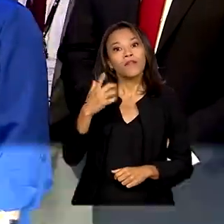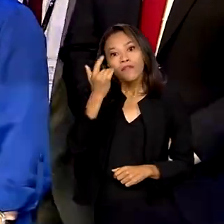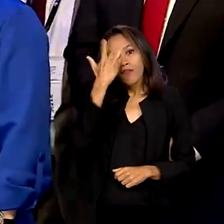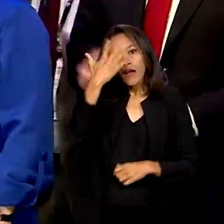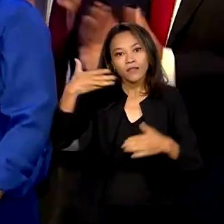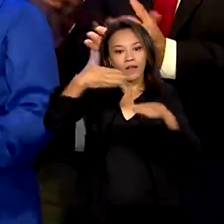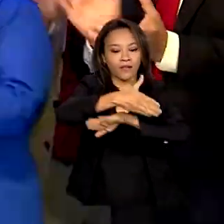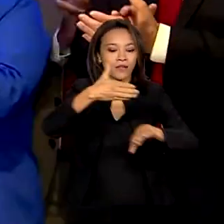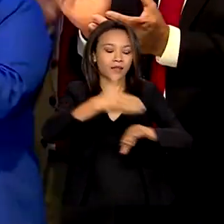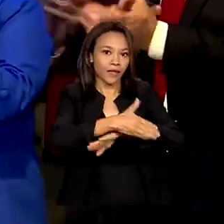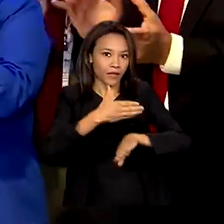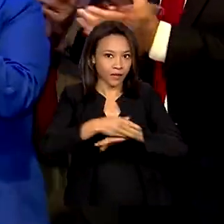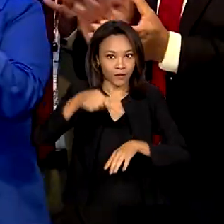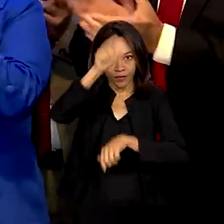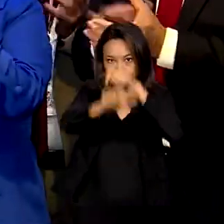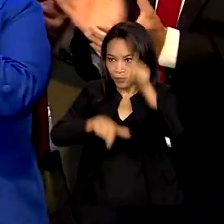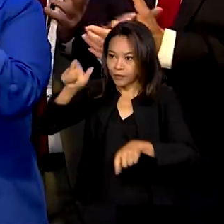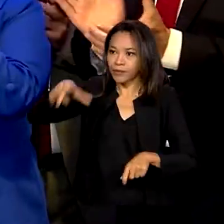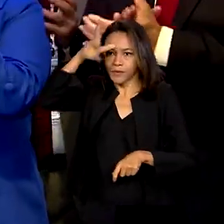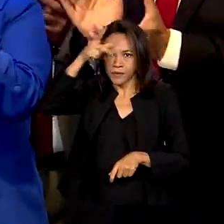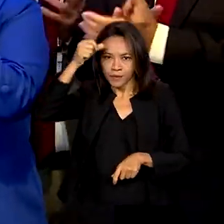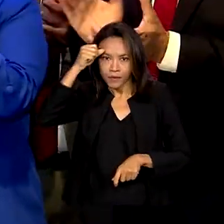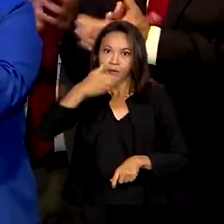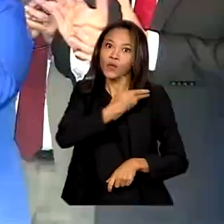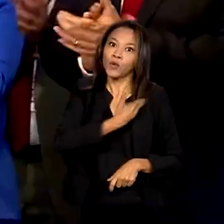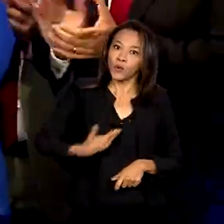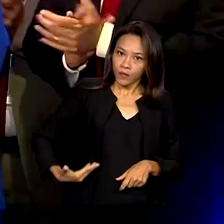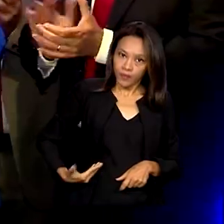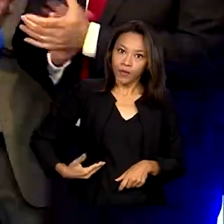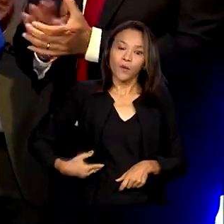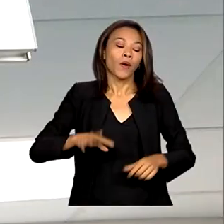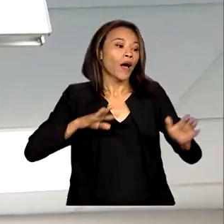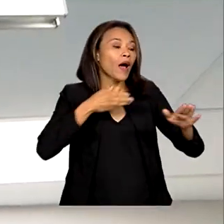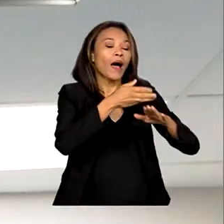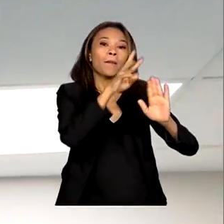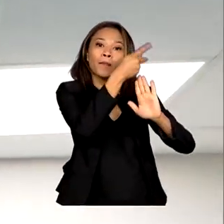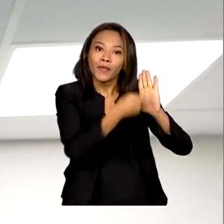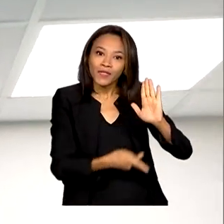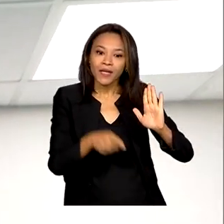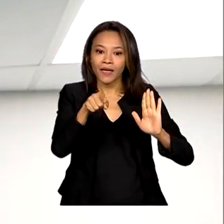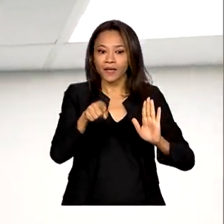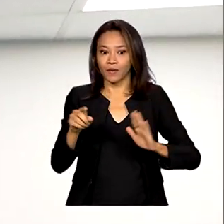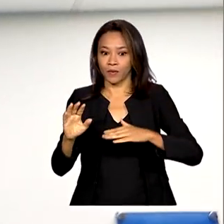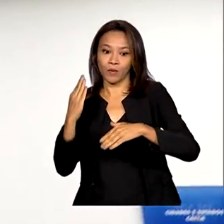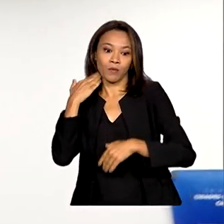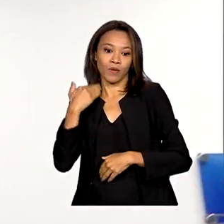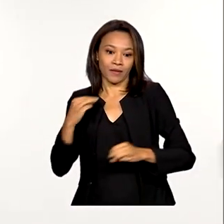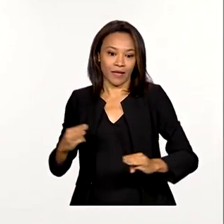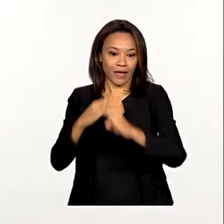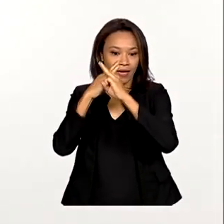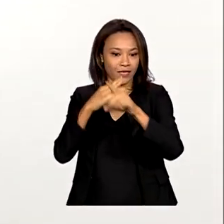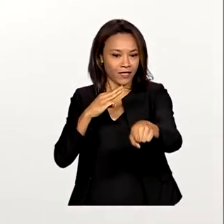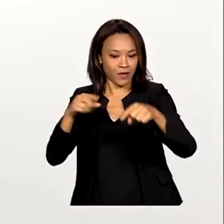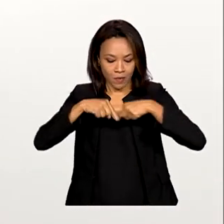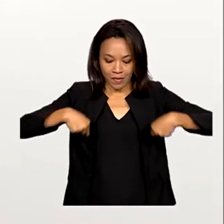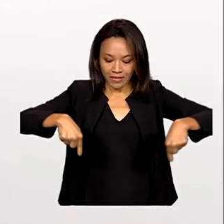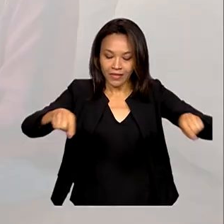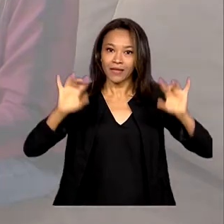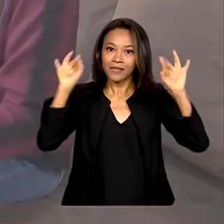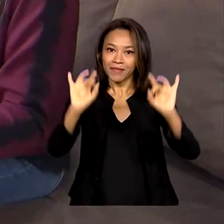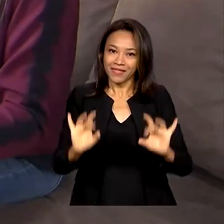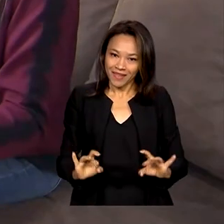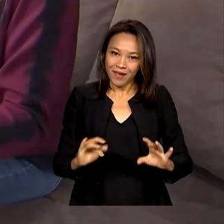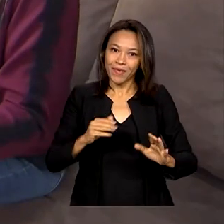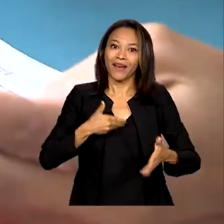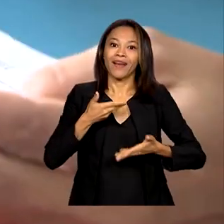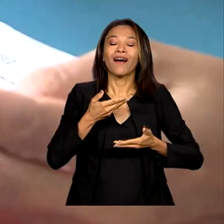acesso de governadores e prefeitos a informações e projetos, Caixa retoma salas exclusivas para atendimento. E